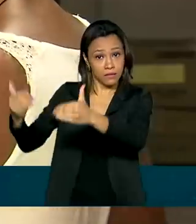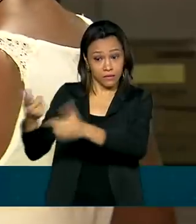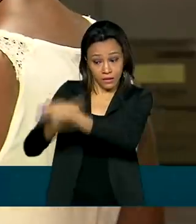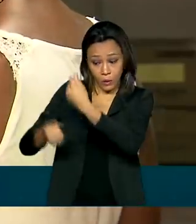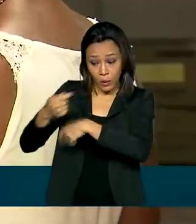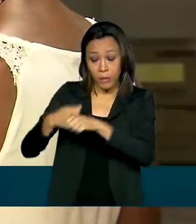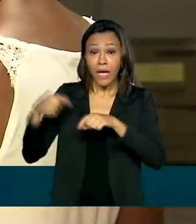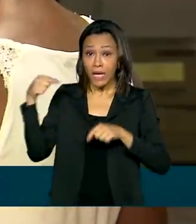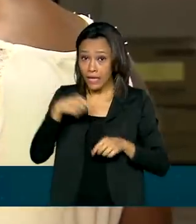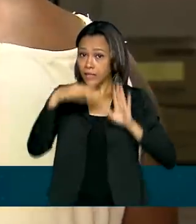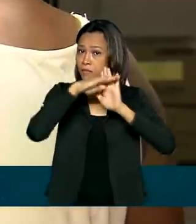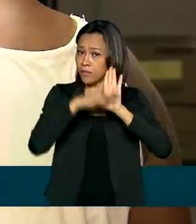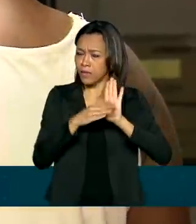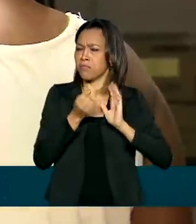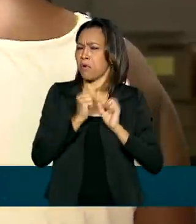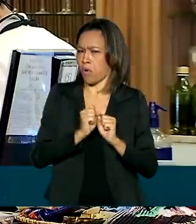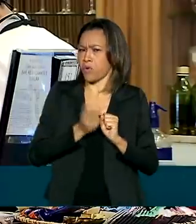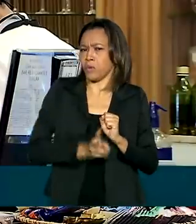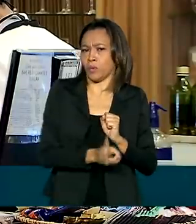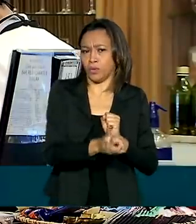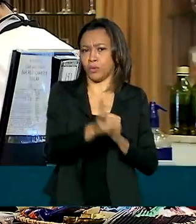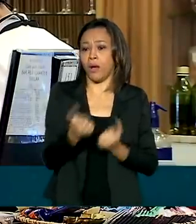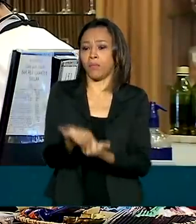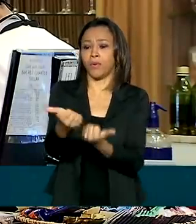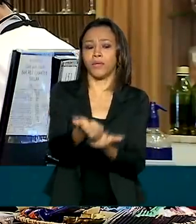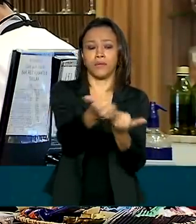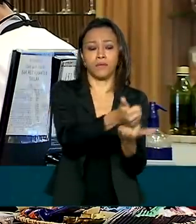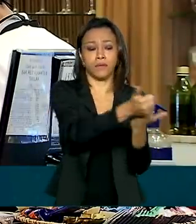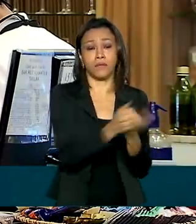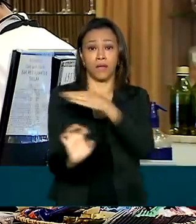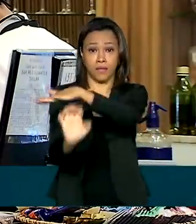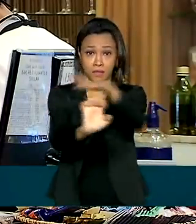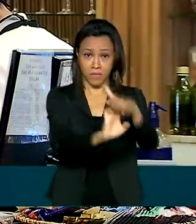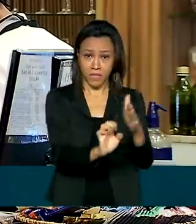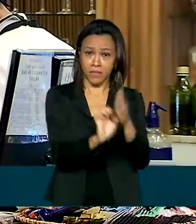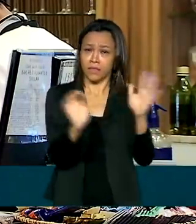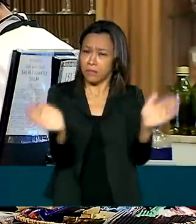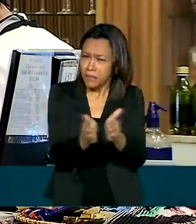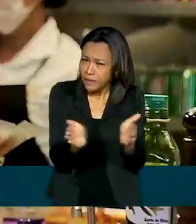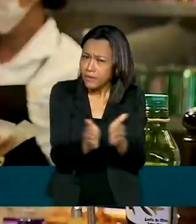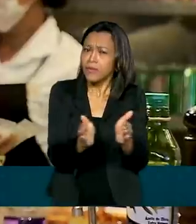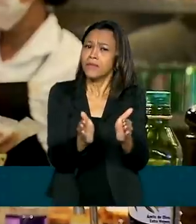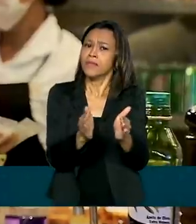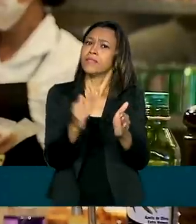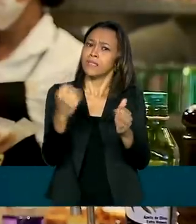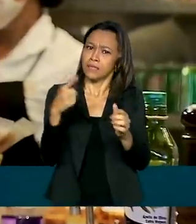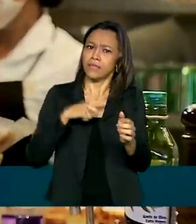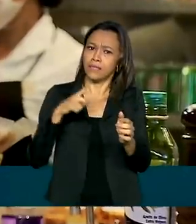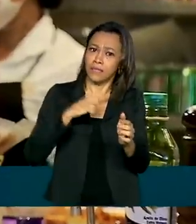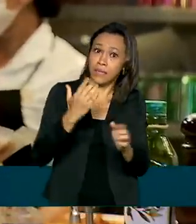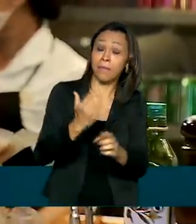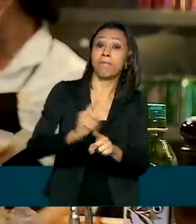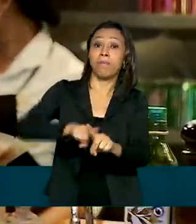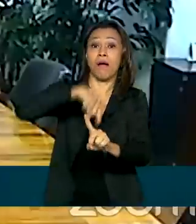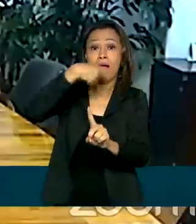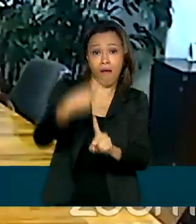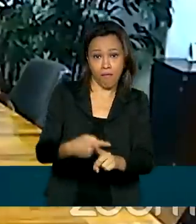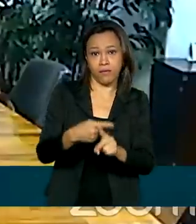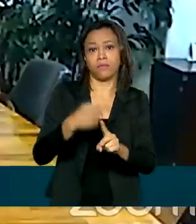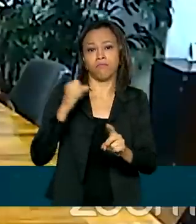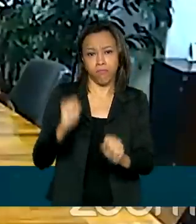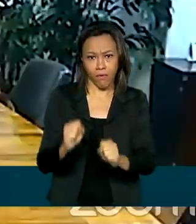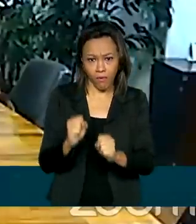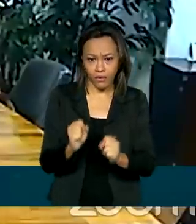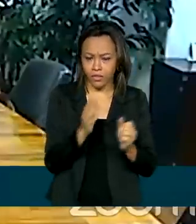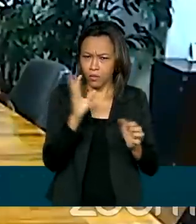pode continuar apoiando os pequenos empresários e, por isso, deve ser ampliado. Uma terceira fase está em negociação. Estamos